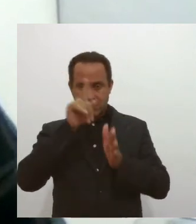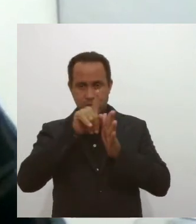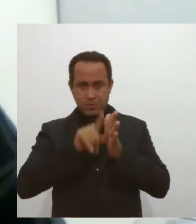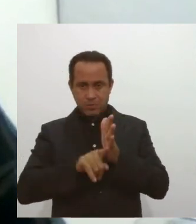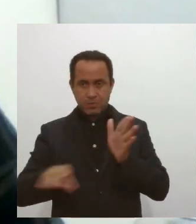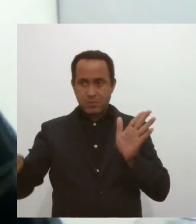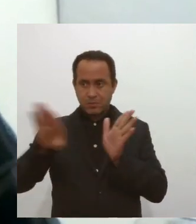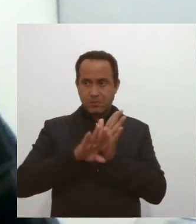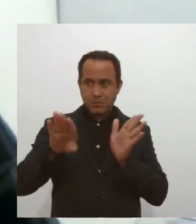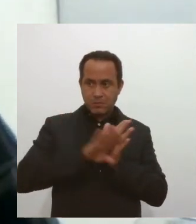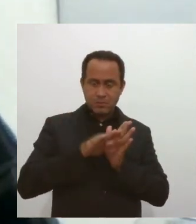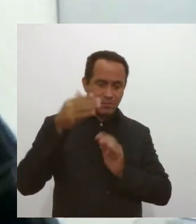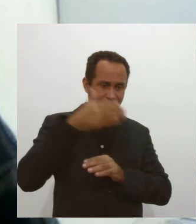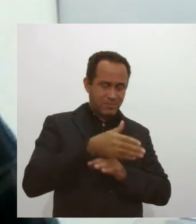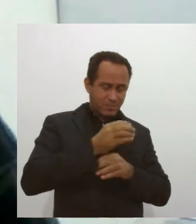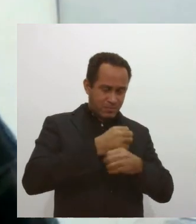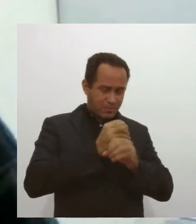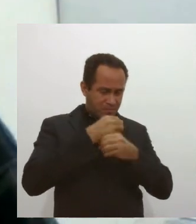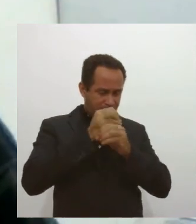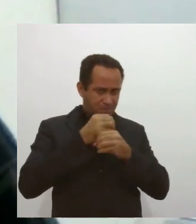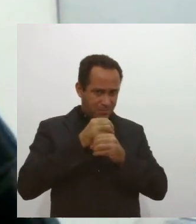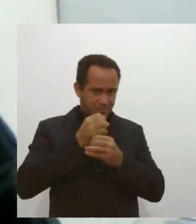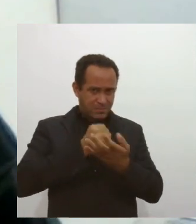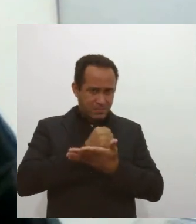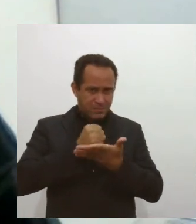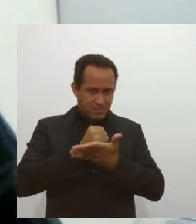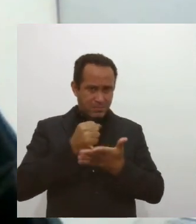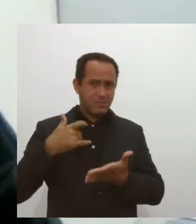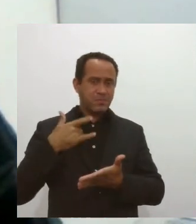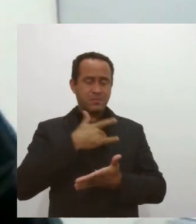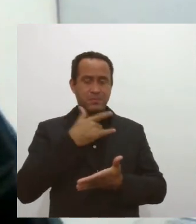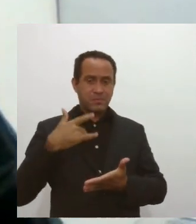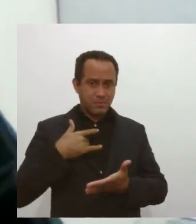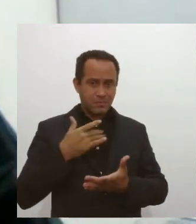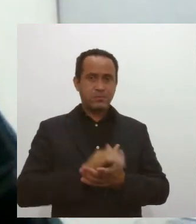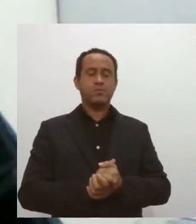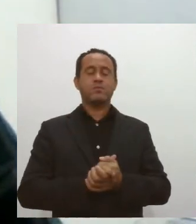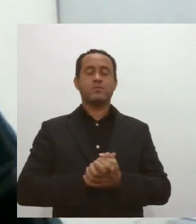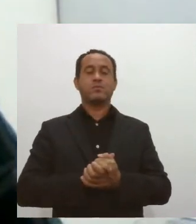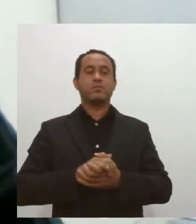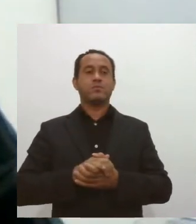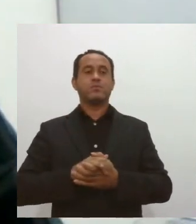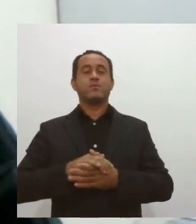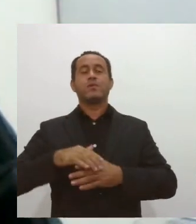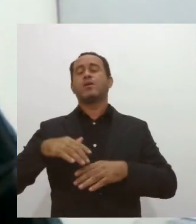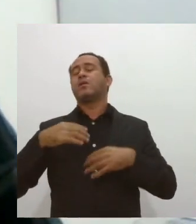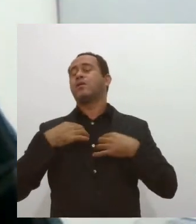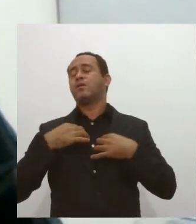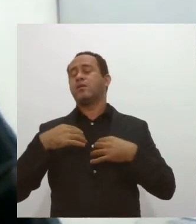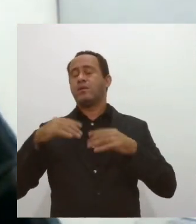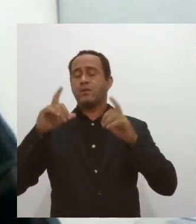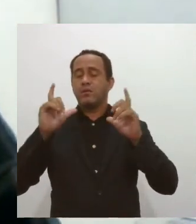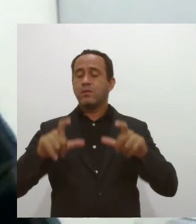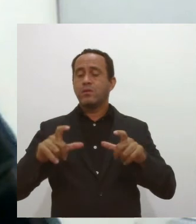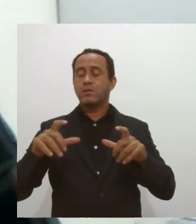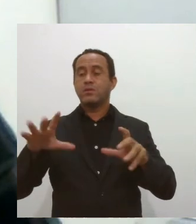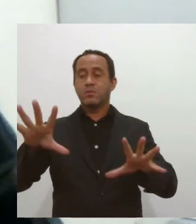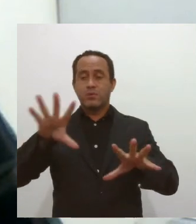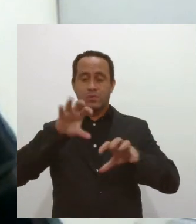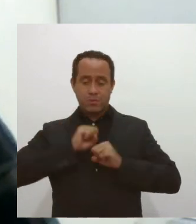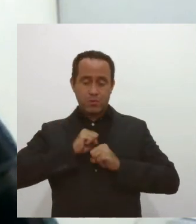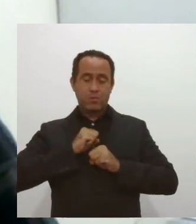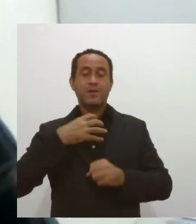chegam aqui, dos pacientes que coletaram nas unidades básicas de saúde, nas UPAs, nos hospitais, são de pacientes sintomáticos.